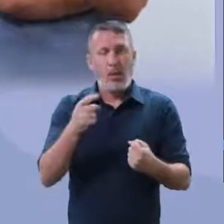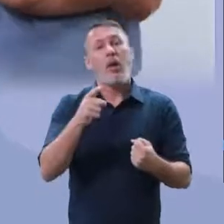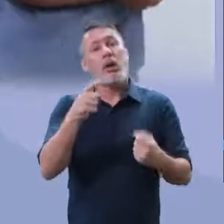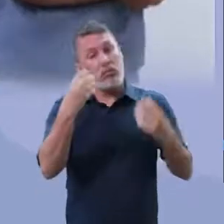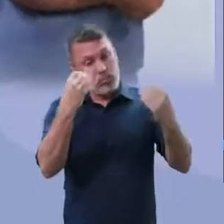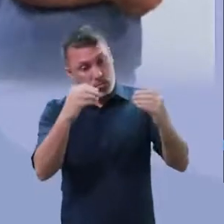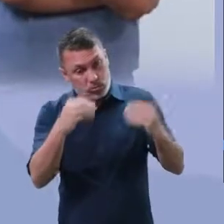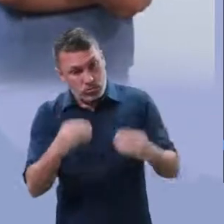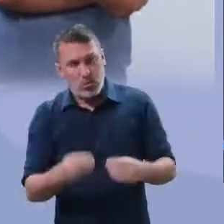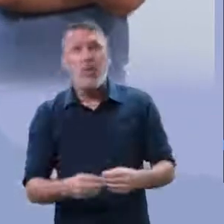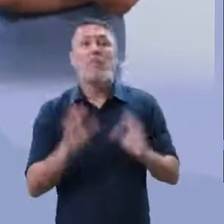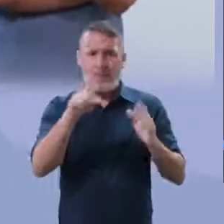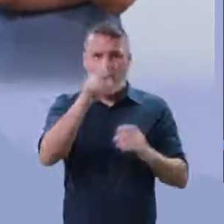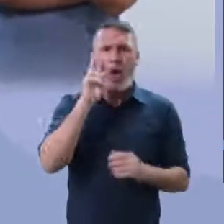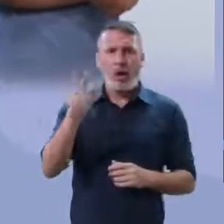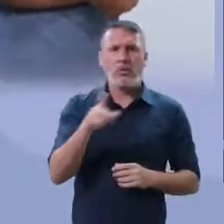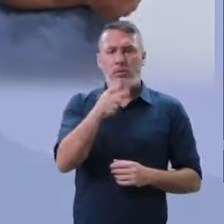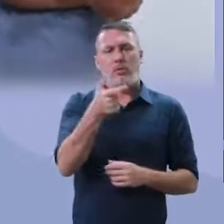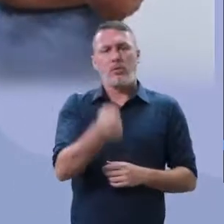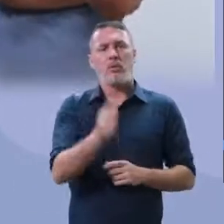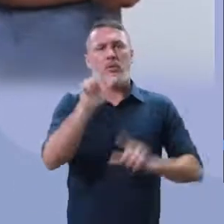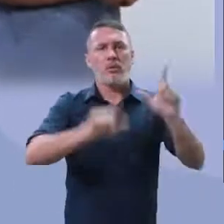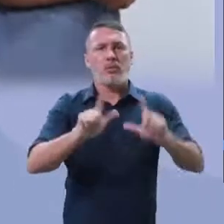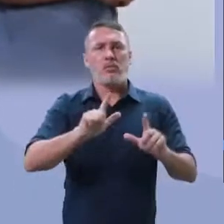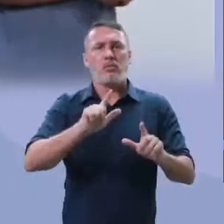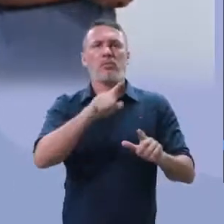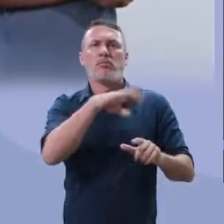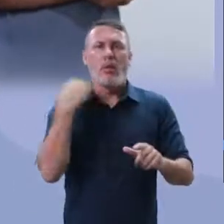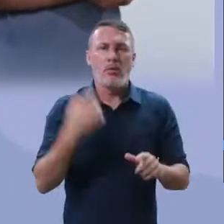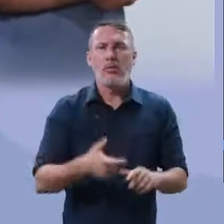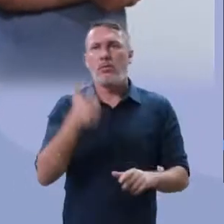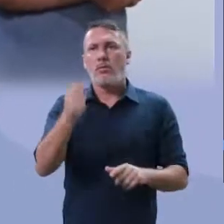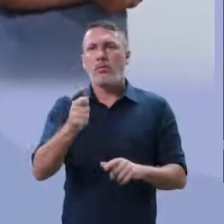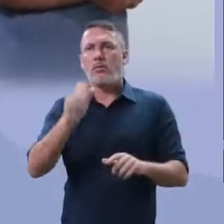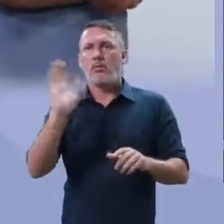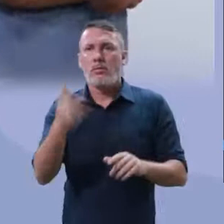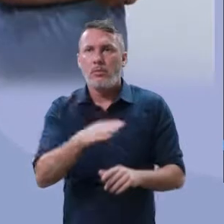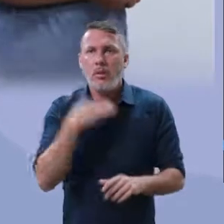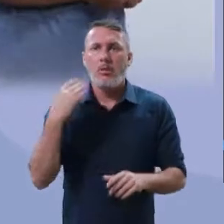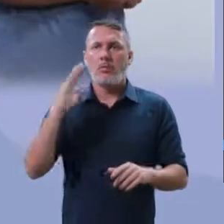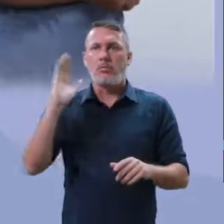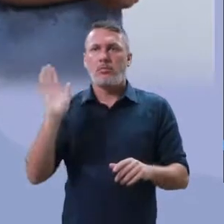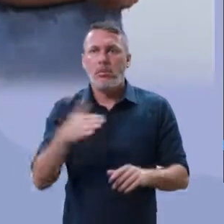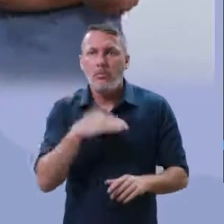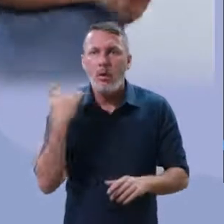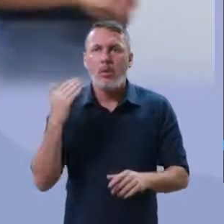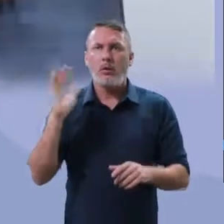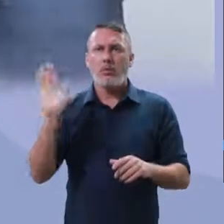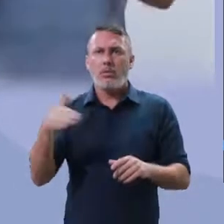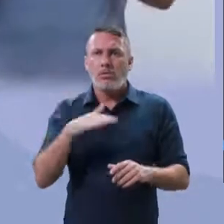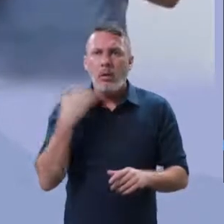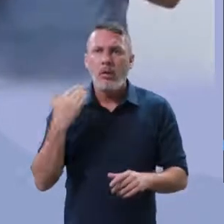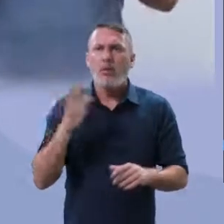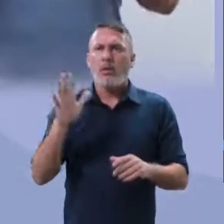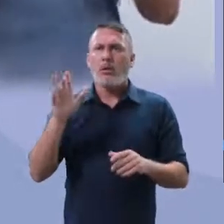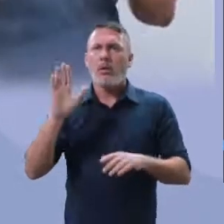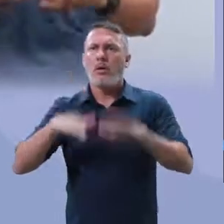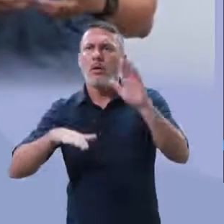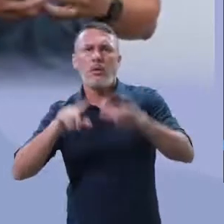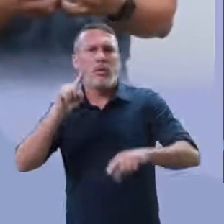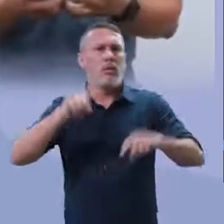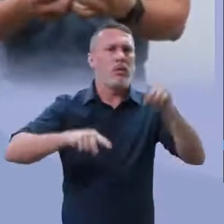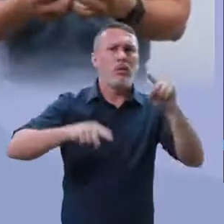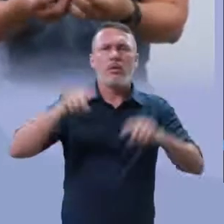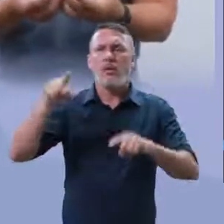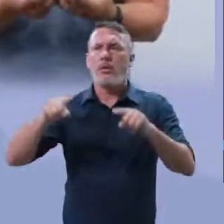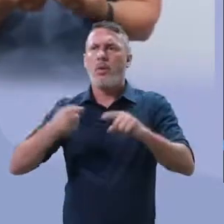olha, pode sair. Você coloca em outro, olha, morreram 100 mil. Você coloca em outro, morreram 200 mil. Você coloca em outro, morreu ninguém. Ah, peraí, cadê